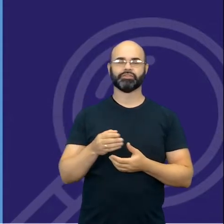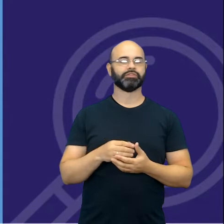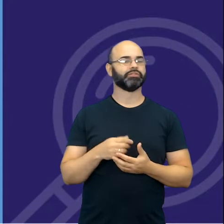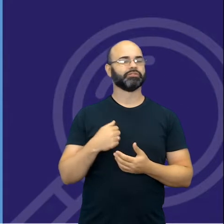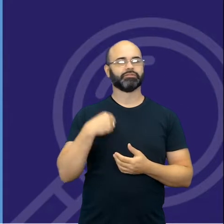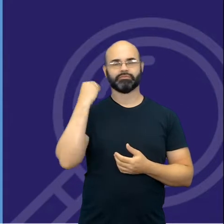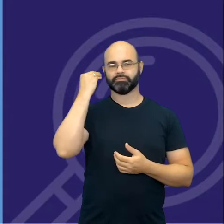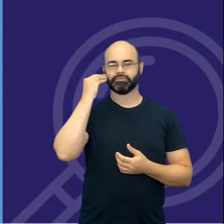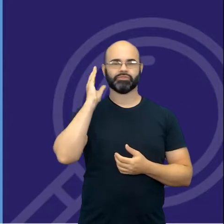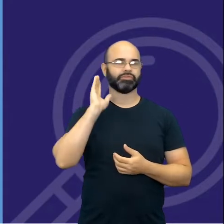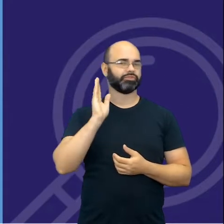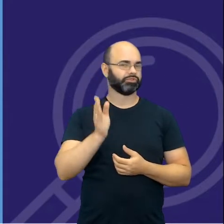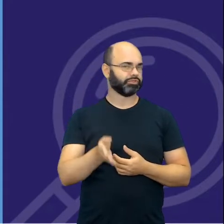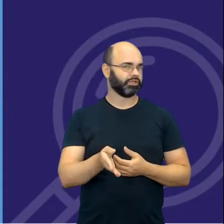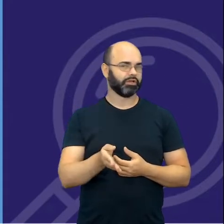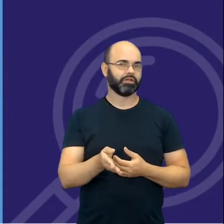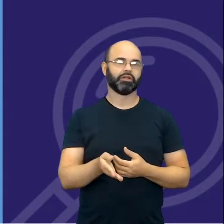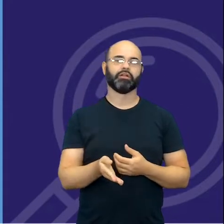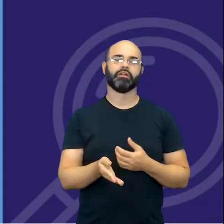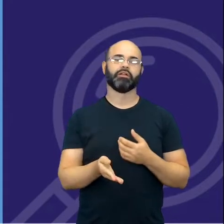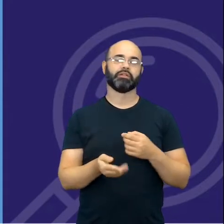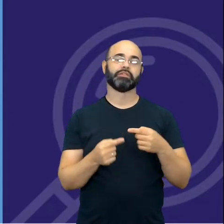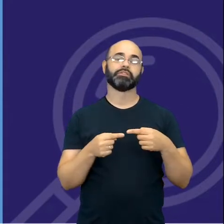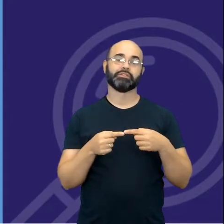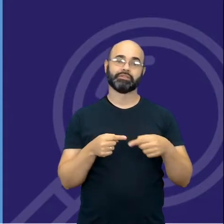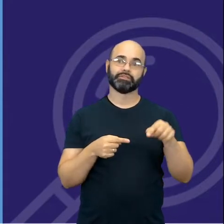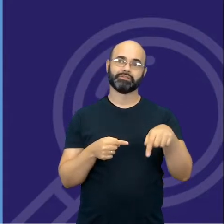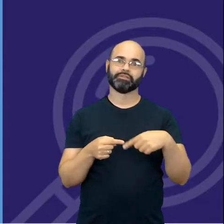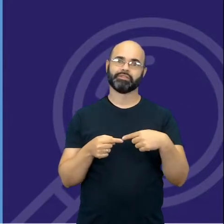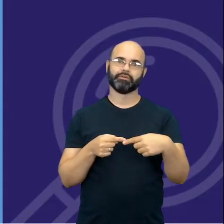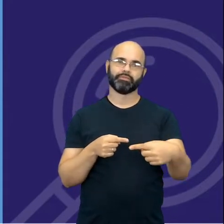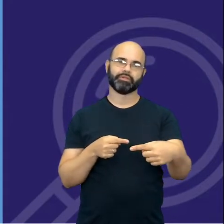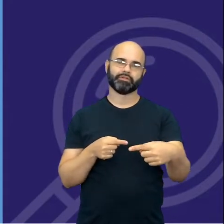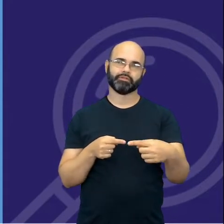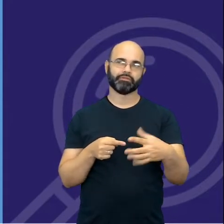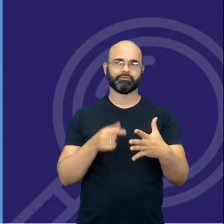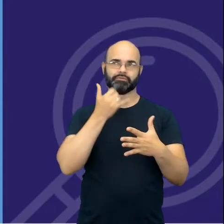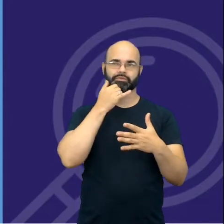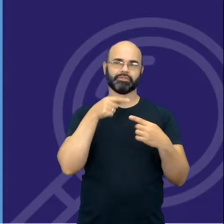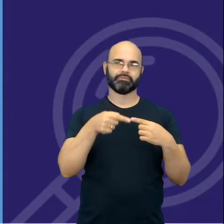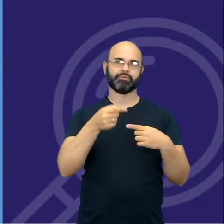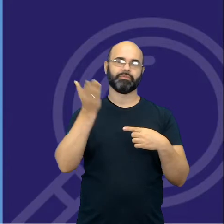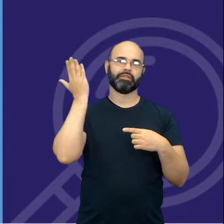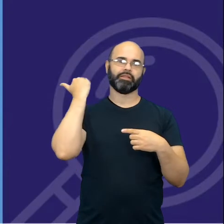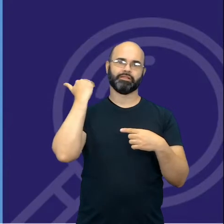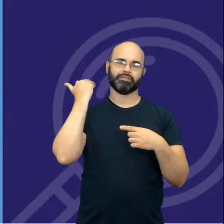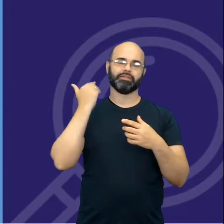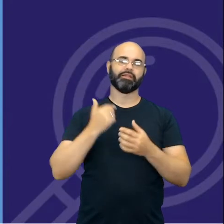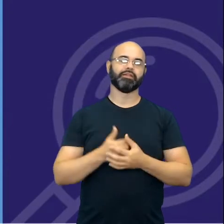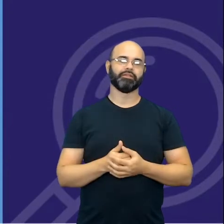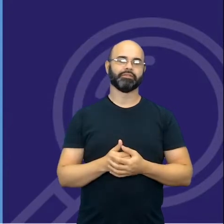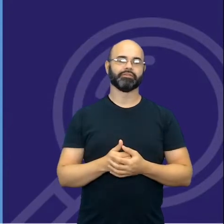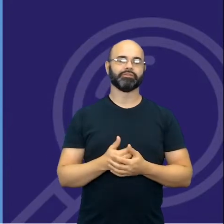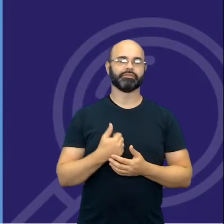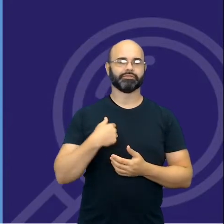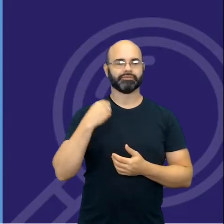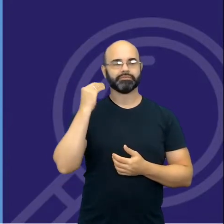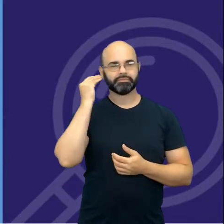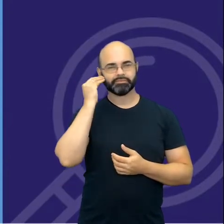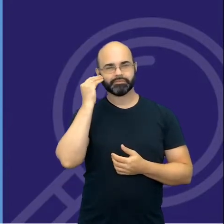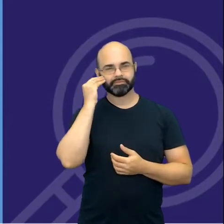nessa semana, na verdade, semana passada, eu fiz esse experimento com eles,